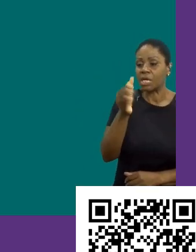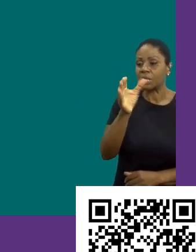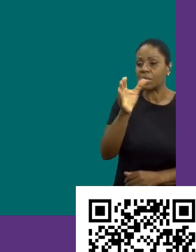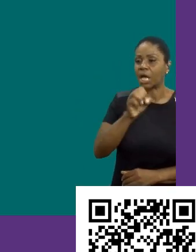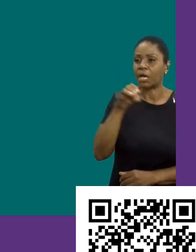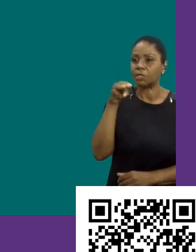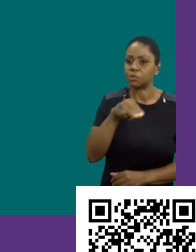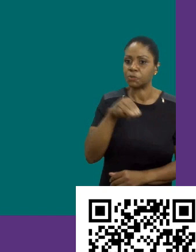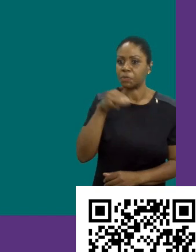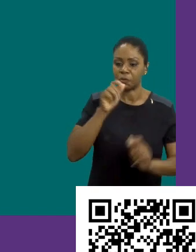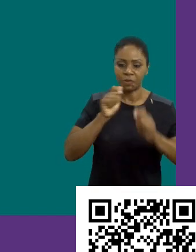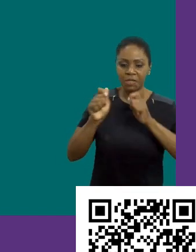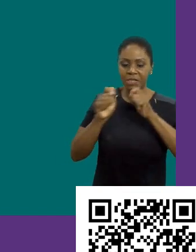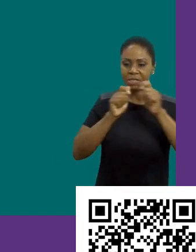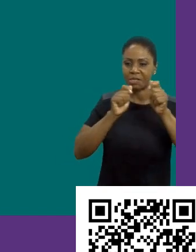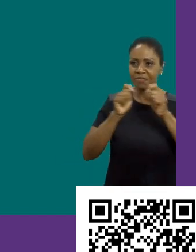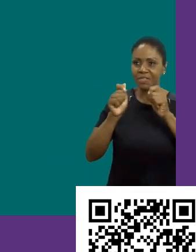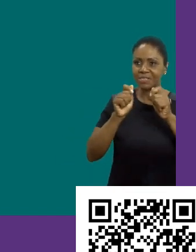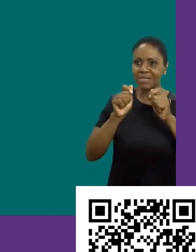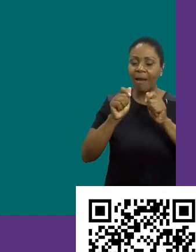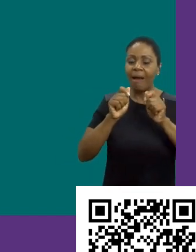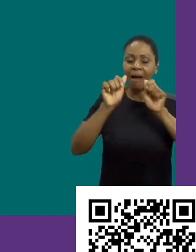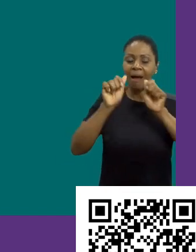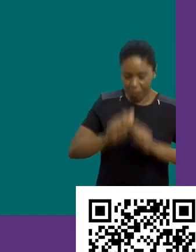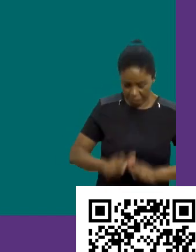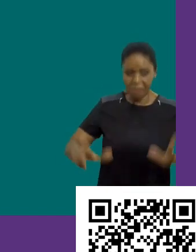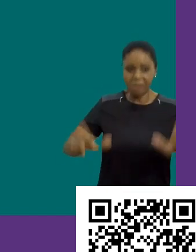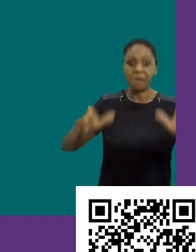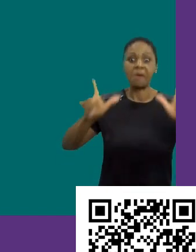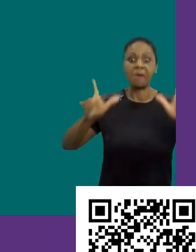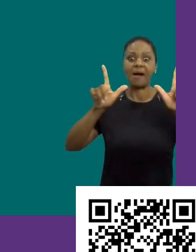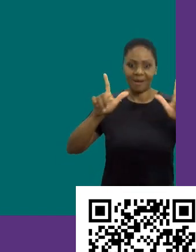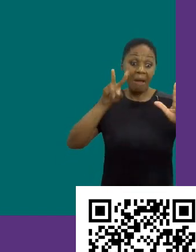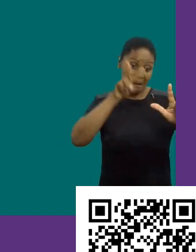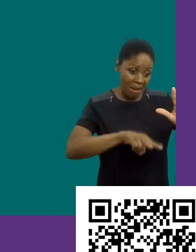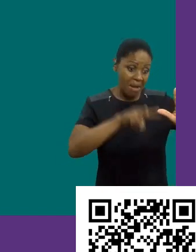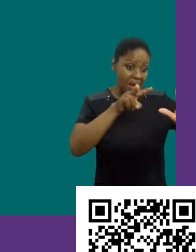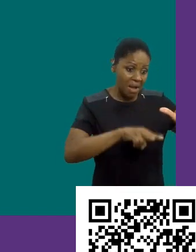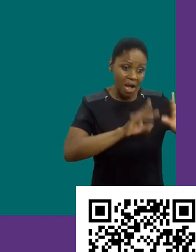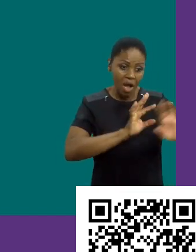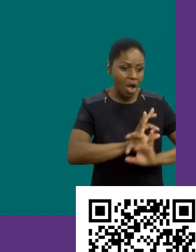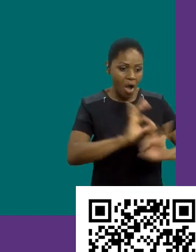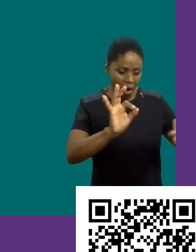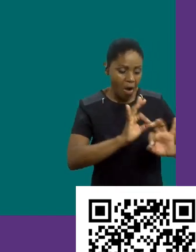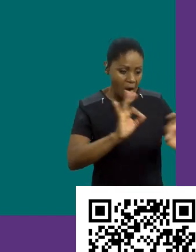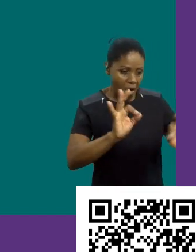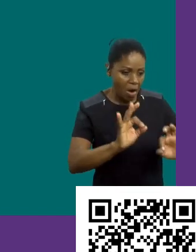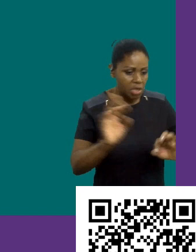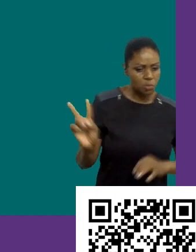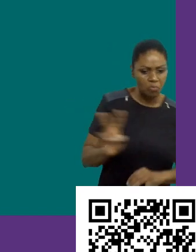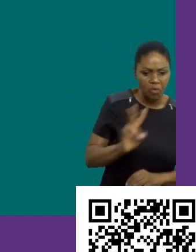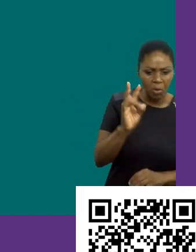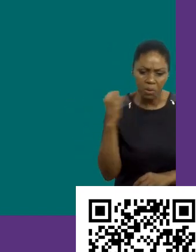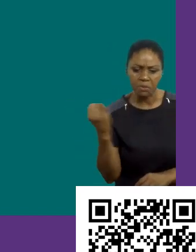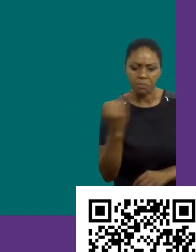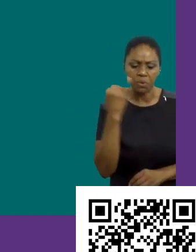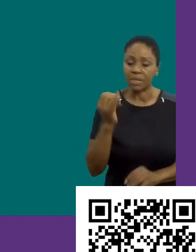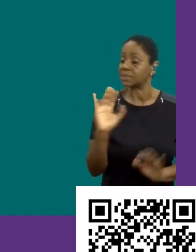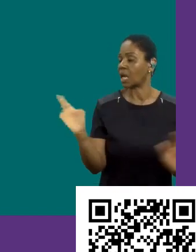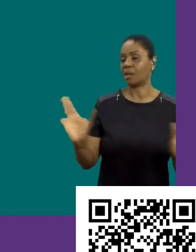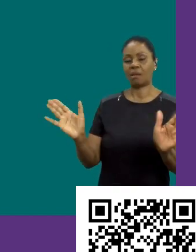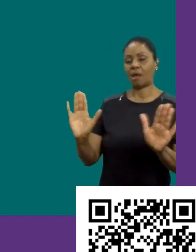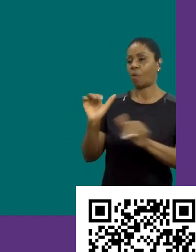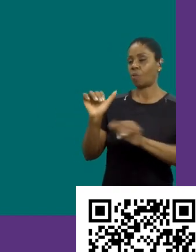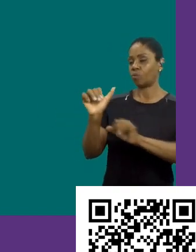antes de ir para a entrevista, você abriu o site da empresa e você lê lá Missão, Visão e Valores e estava tudo certo. Hoje em